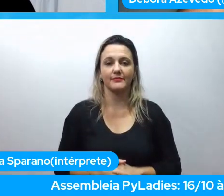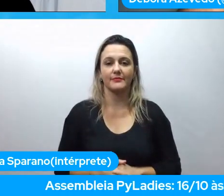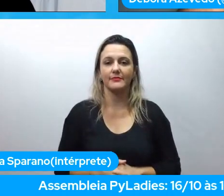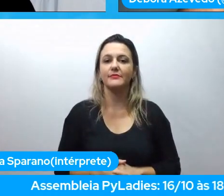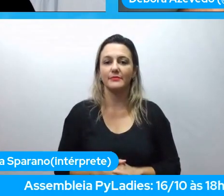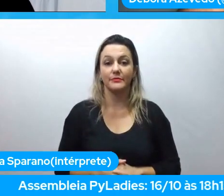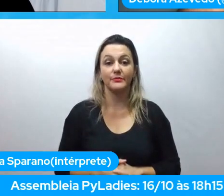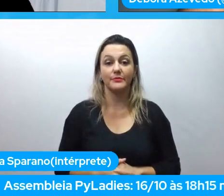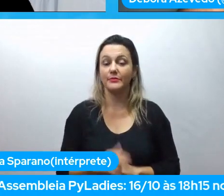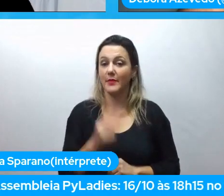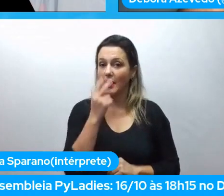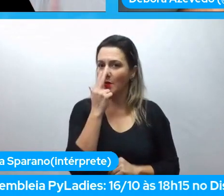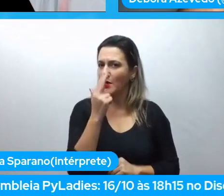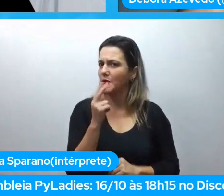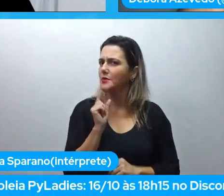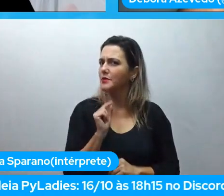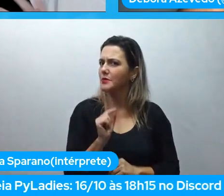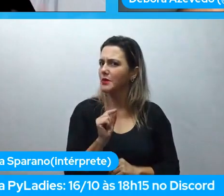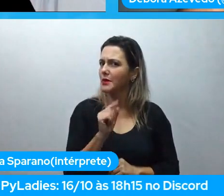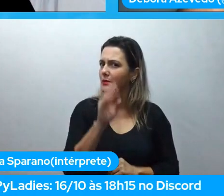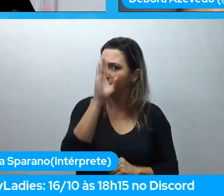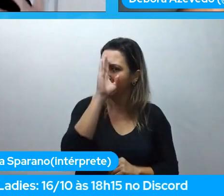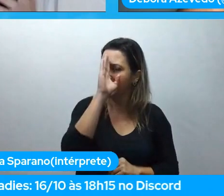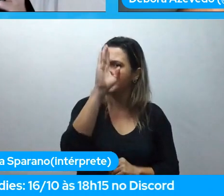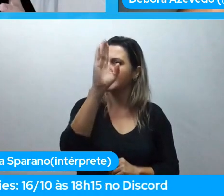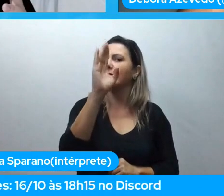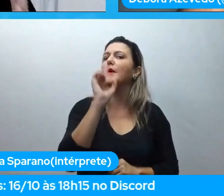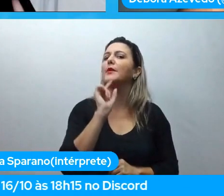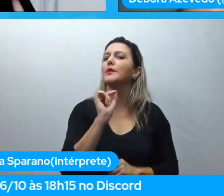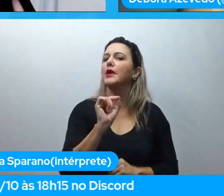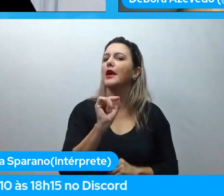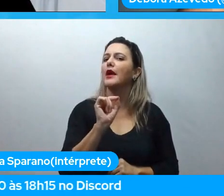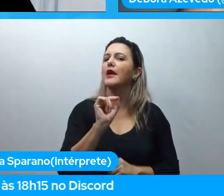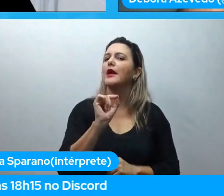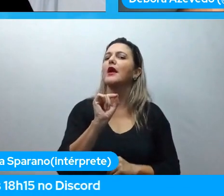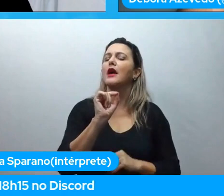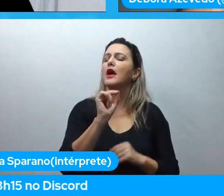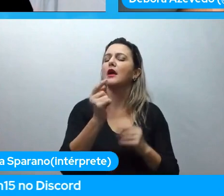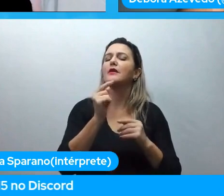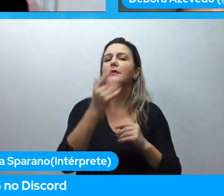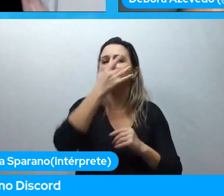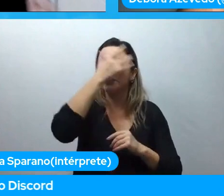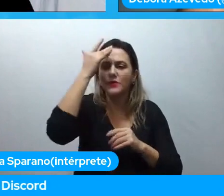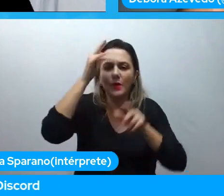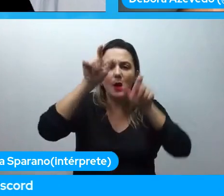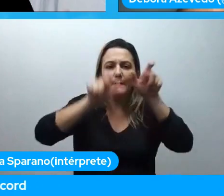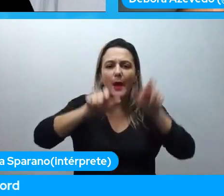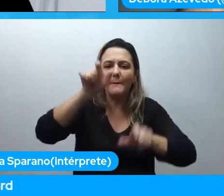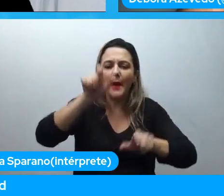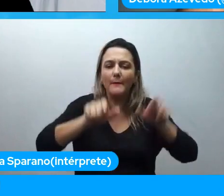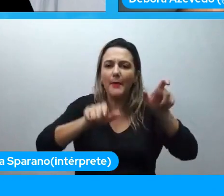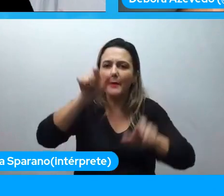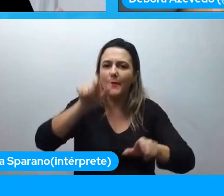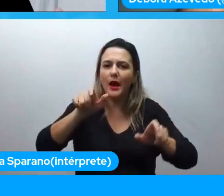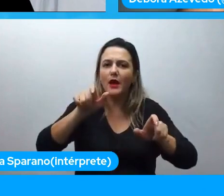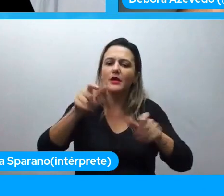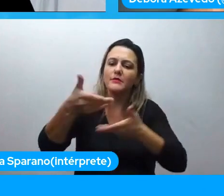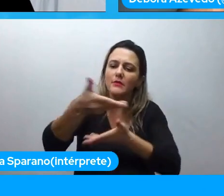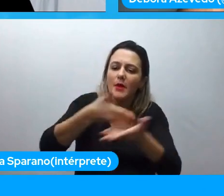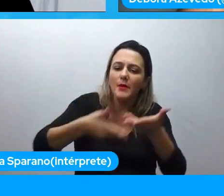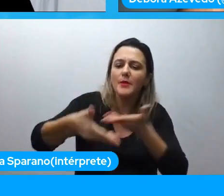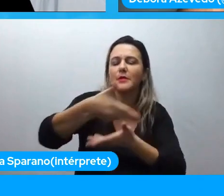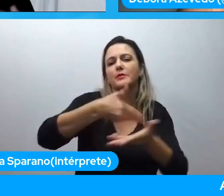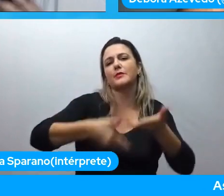o principal canal são relações sociais são relações pessoa a pessoa acho que isso é o que vai manter a gente assim